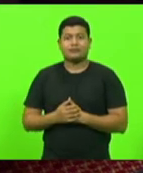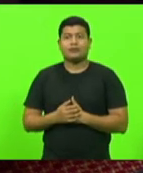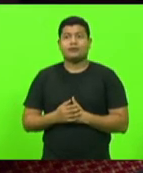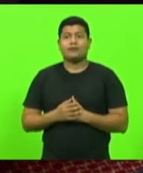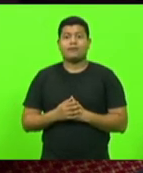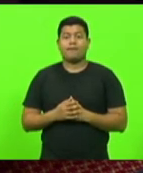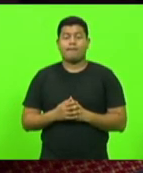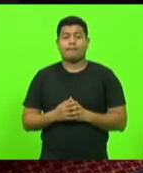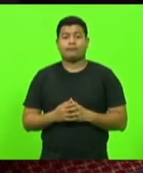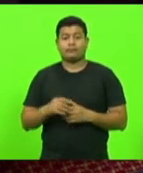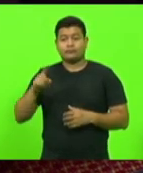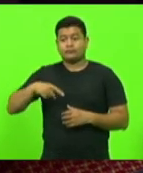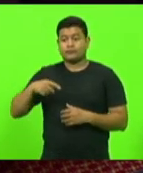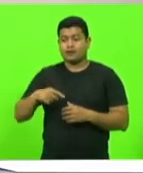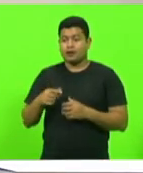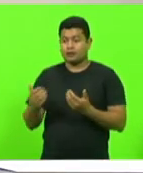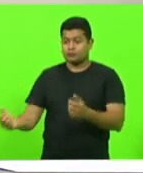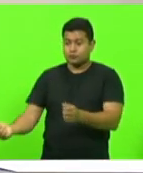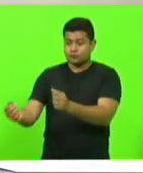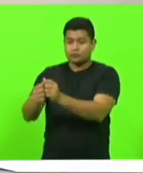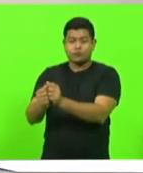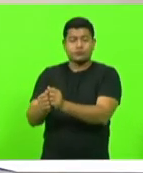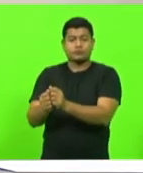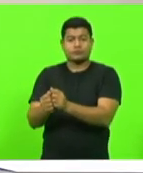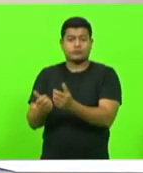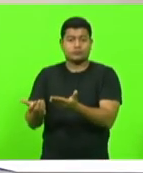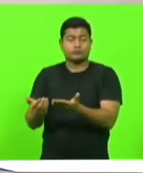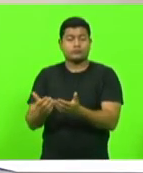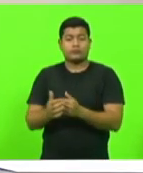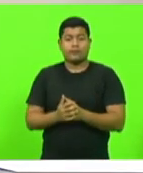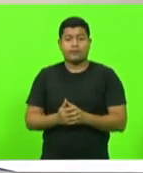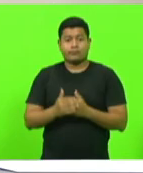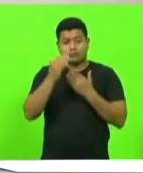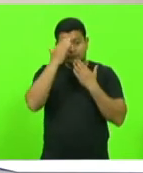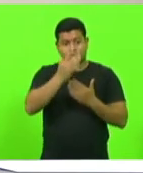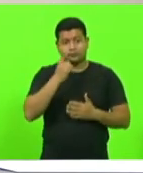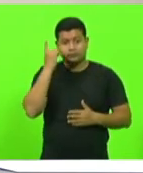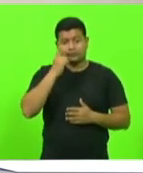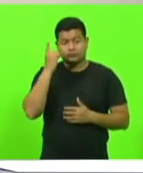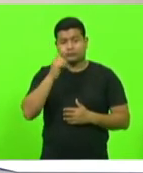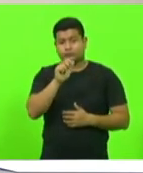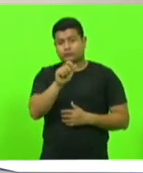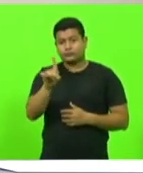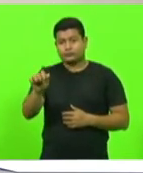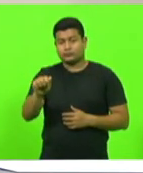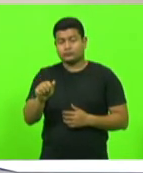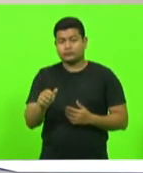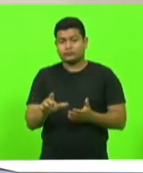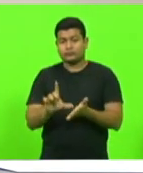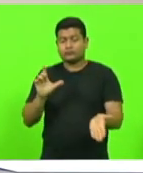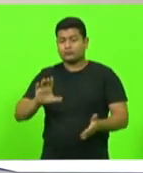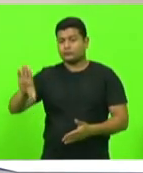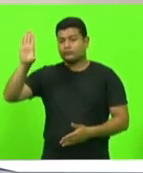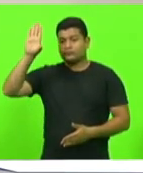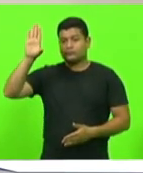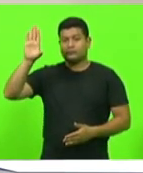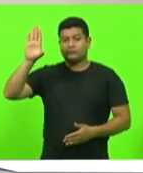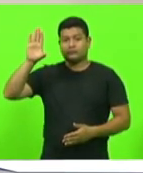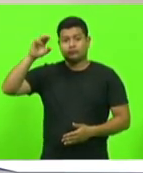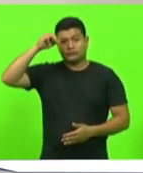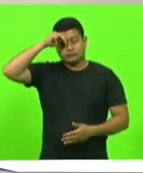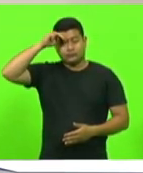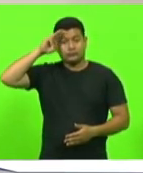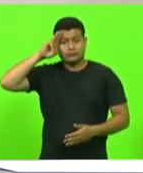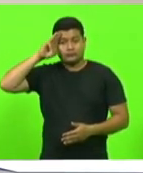tá bom era isso obrigado deputada agora agora senhor presidente depois o deputado Sérgio Mota também